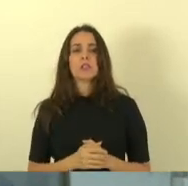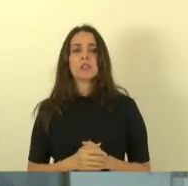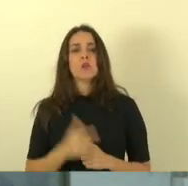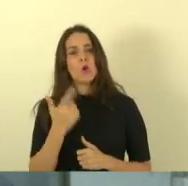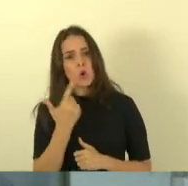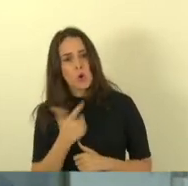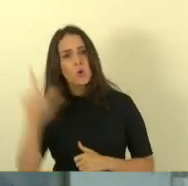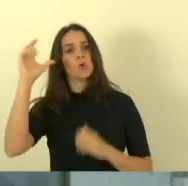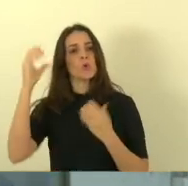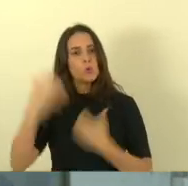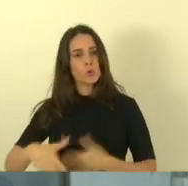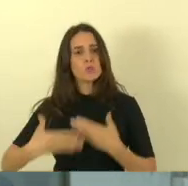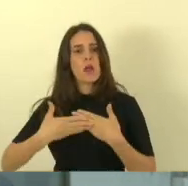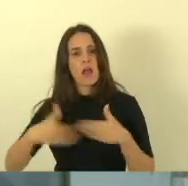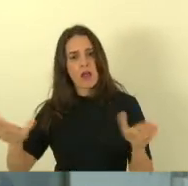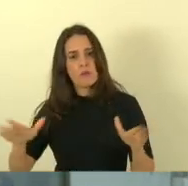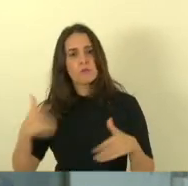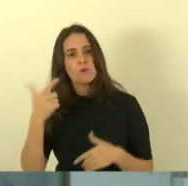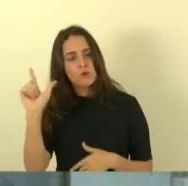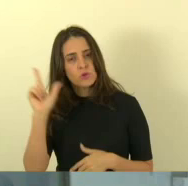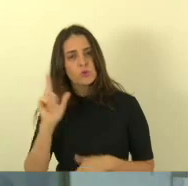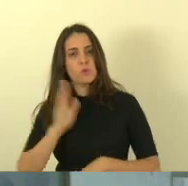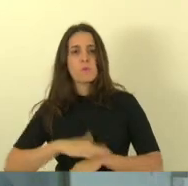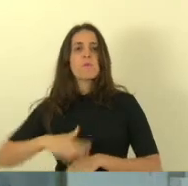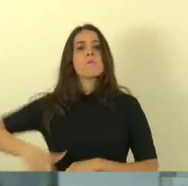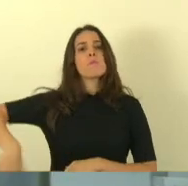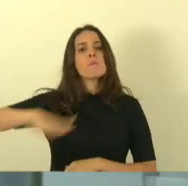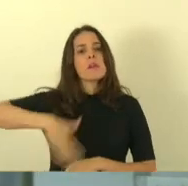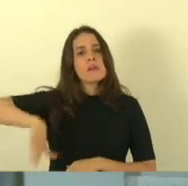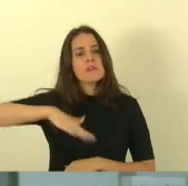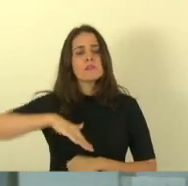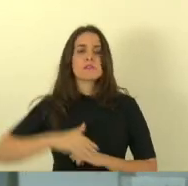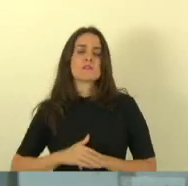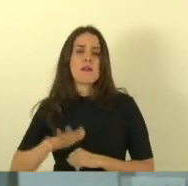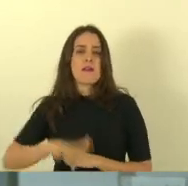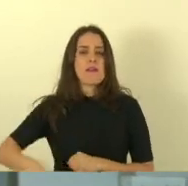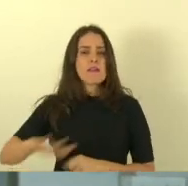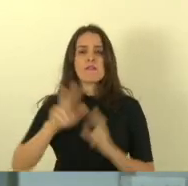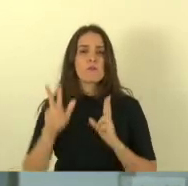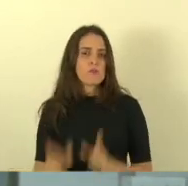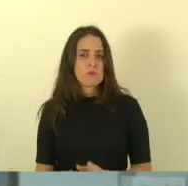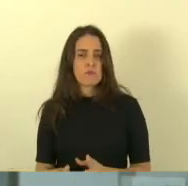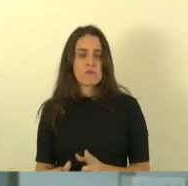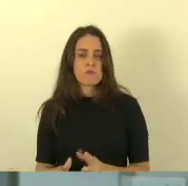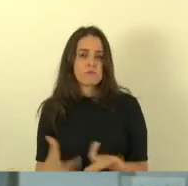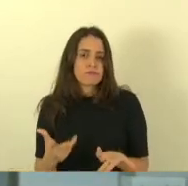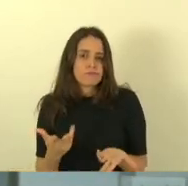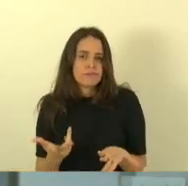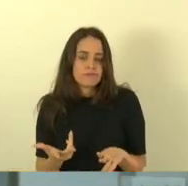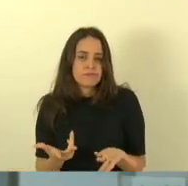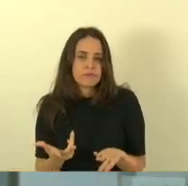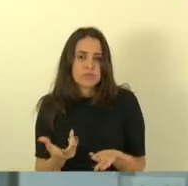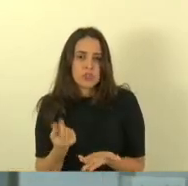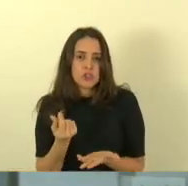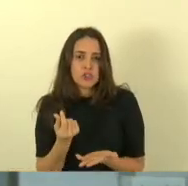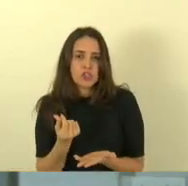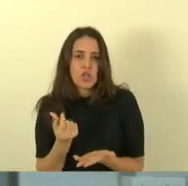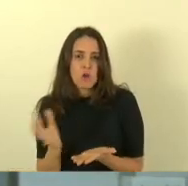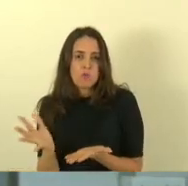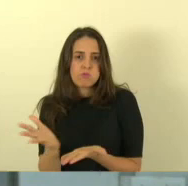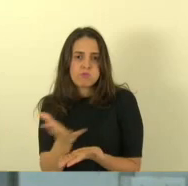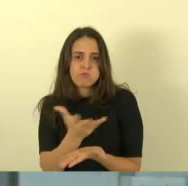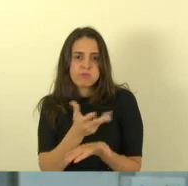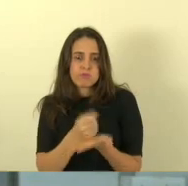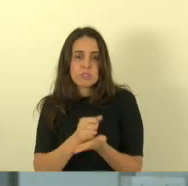abrir outro concurso talvez da mesma categoria e nada é feito porque na verdade recada até milhões conforme for as